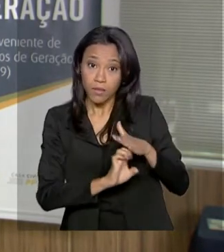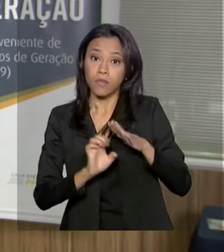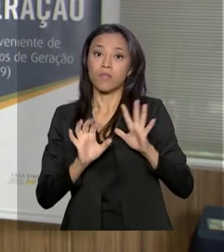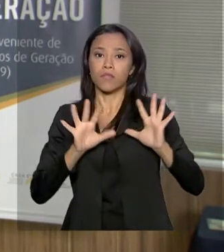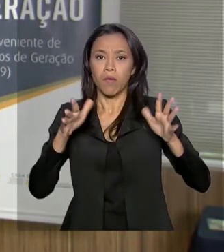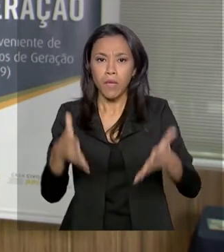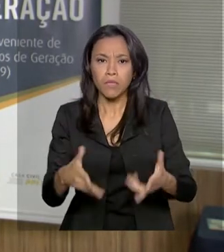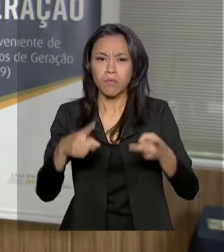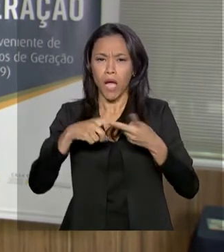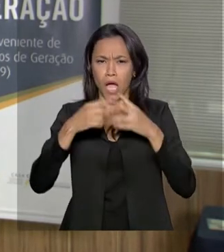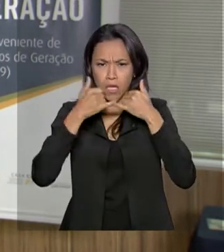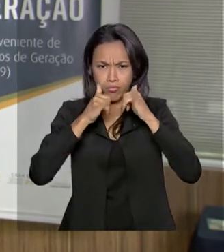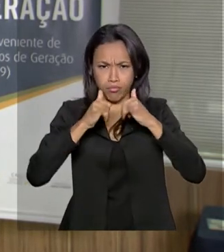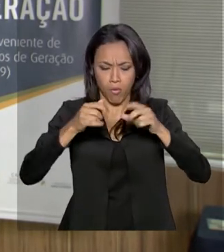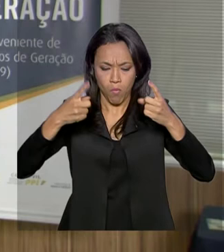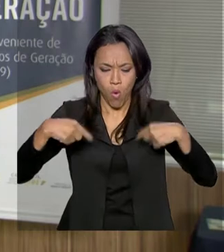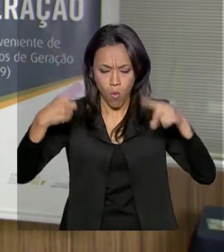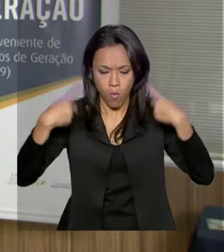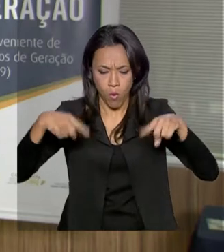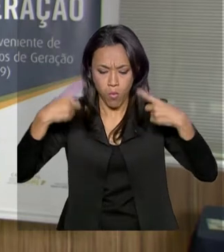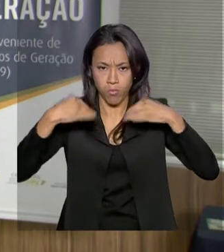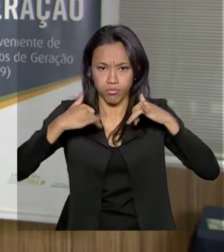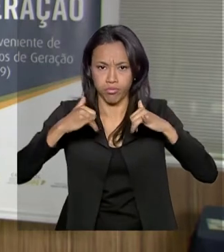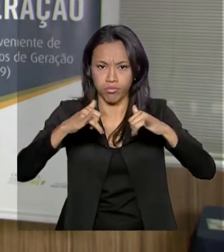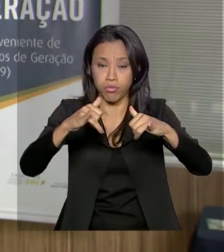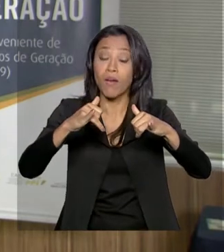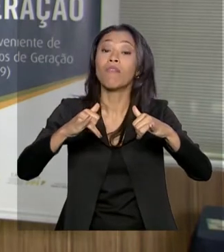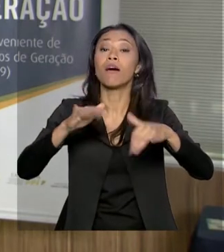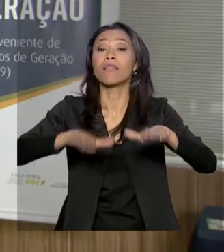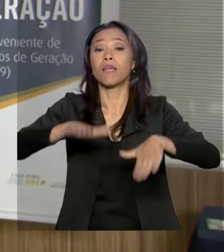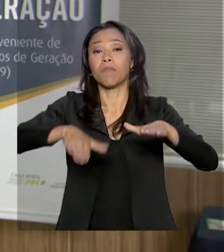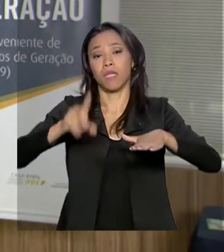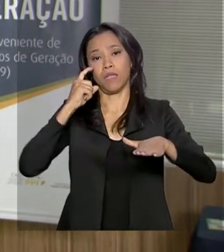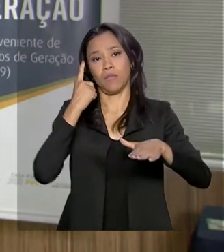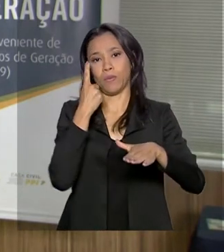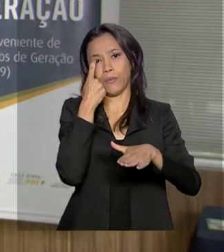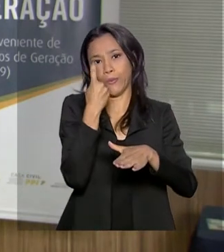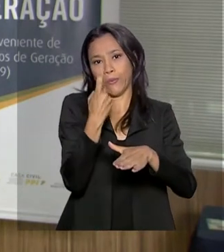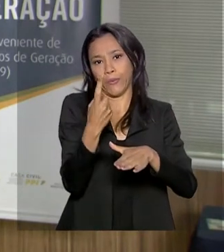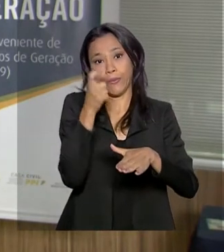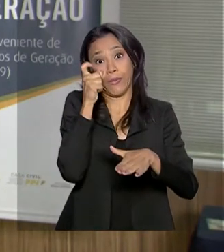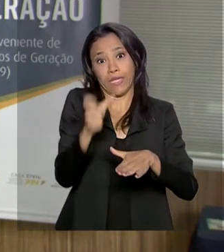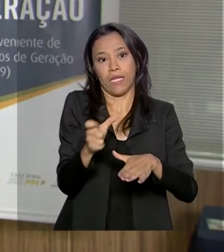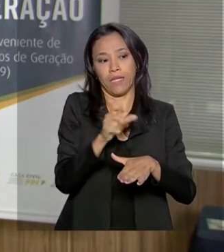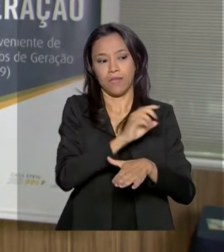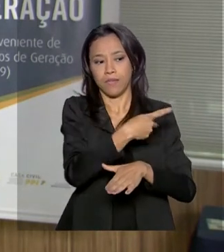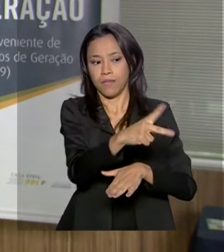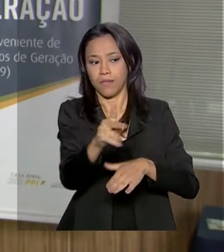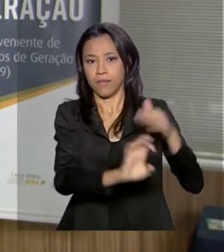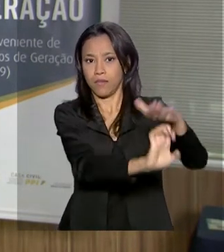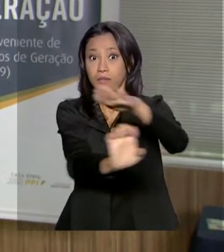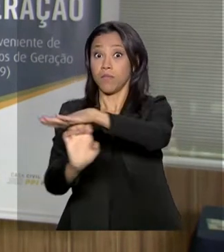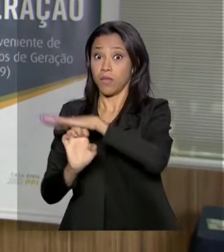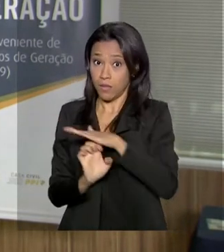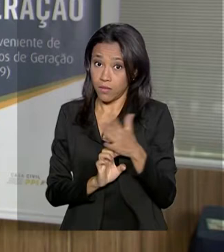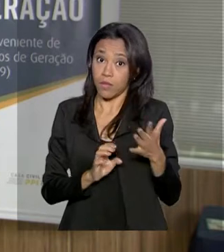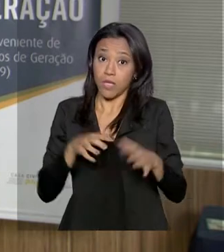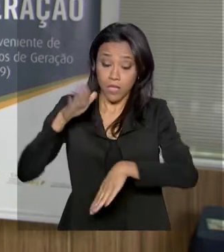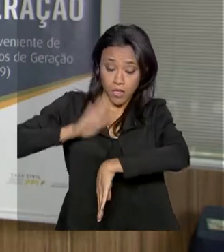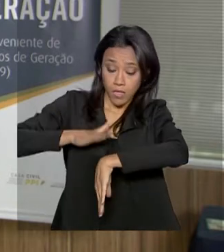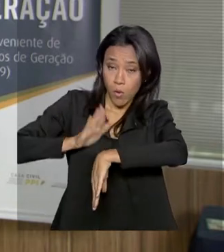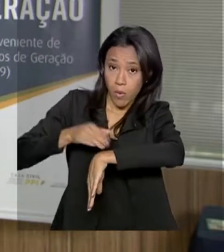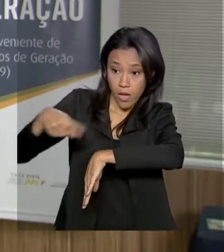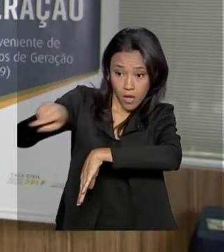será gerada vai depender do interesse das empresas que participam do Sertane. Neste momento, as empresas